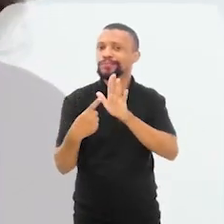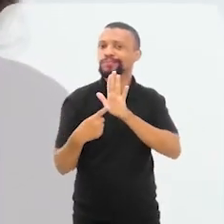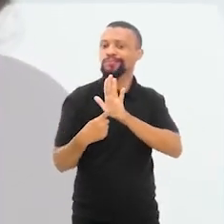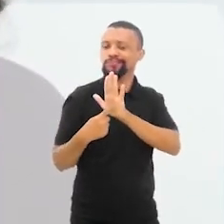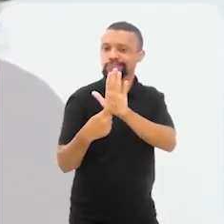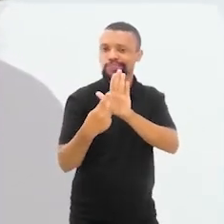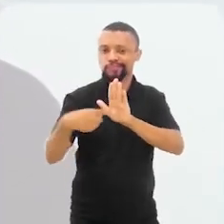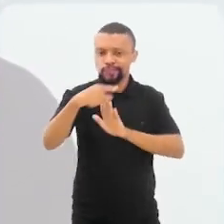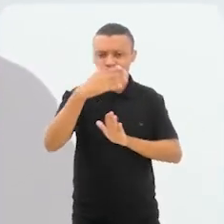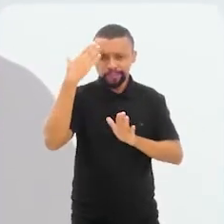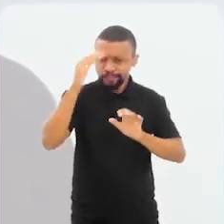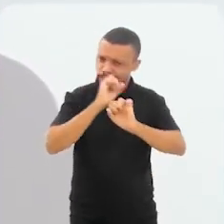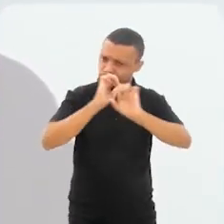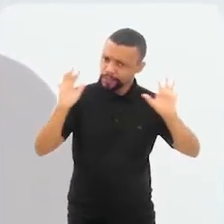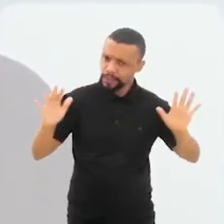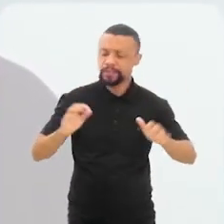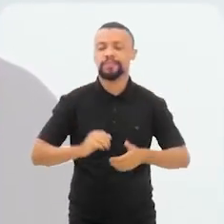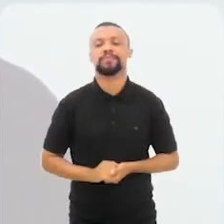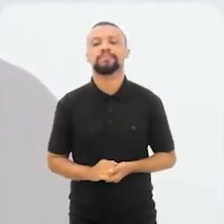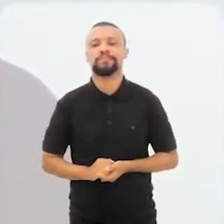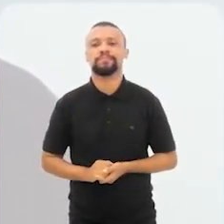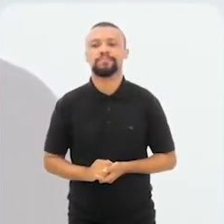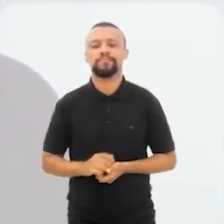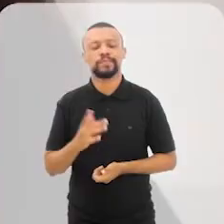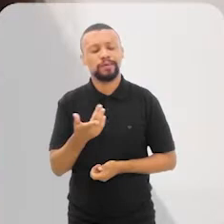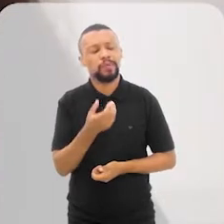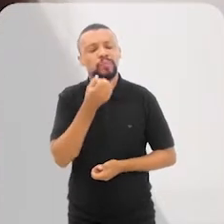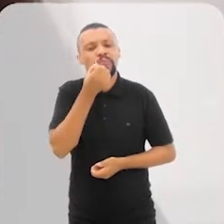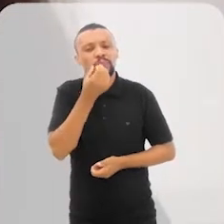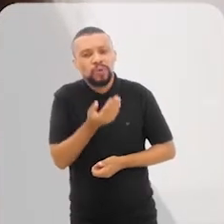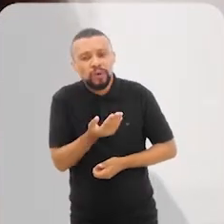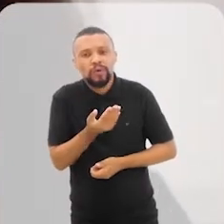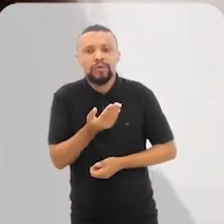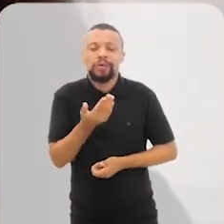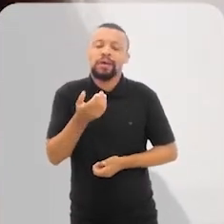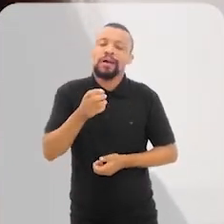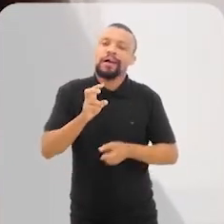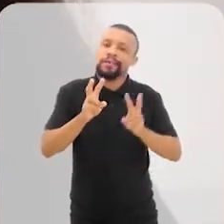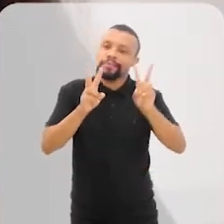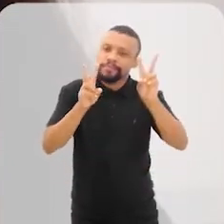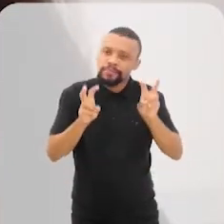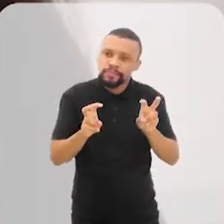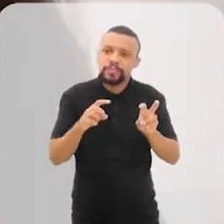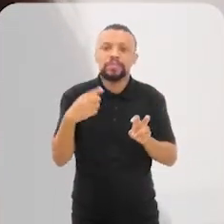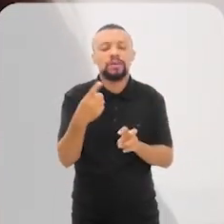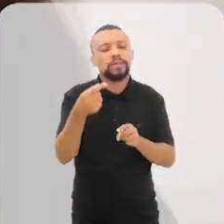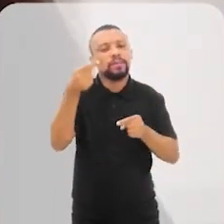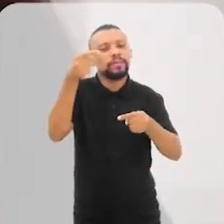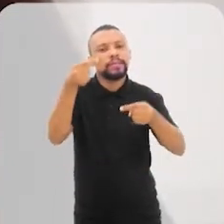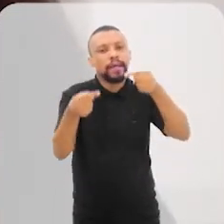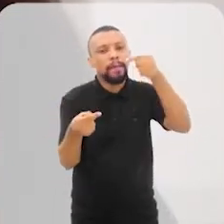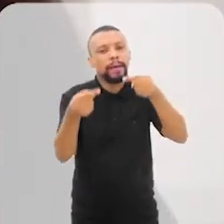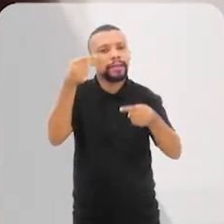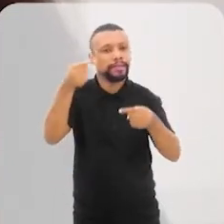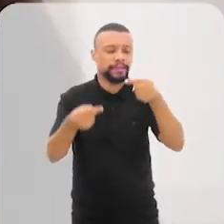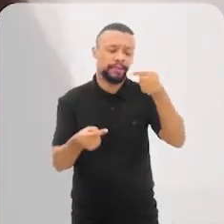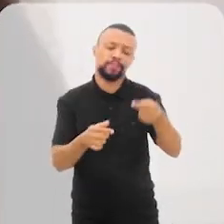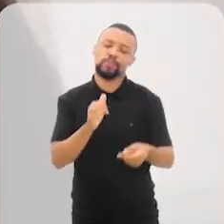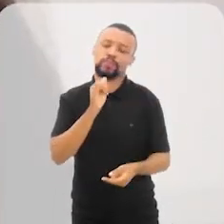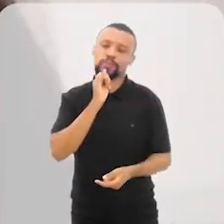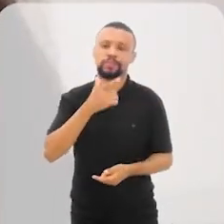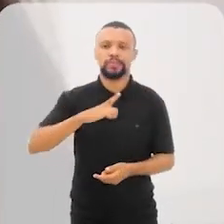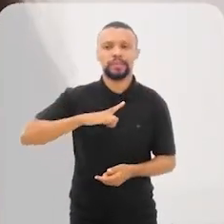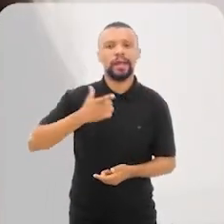mundo aqui na mesma página, no Rio de Janeiro? Geisa, é uma pergunta muito bacana, eu acho que é uma questão que a gente tem que ter sempre debatendo. Não existe